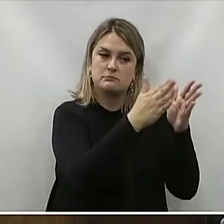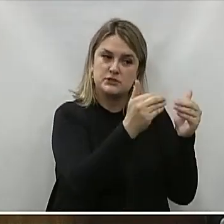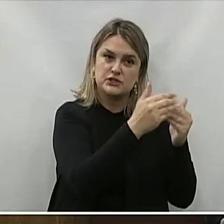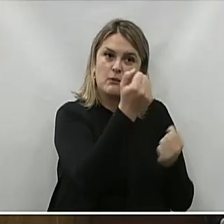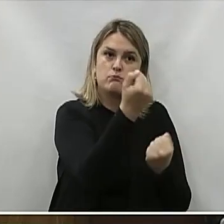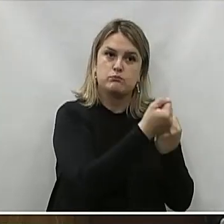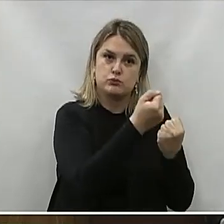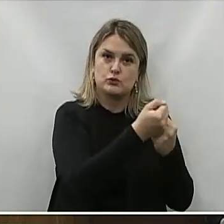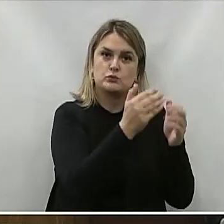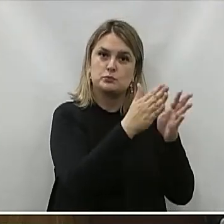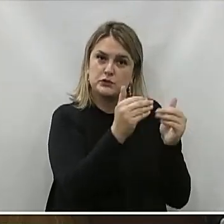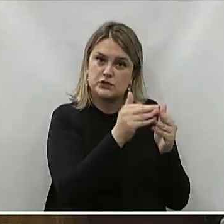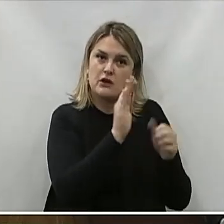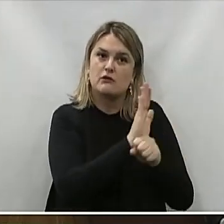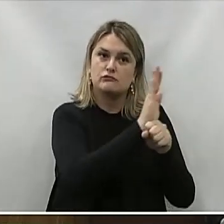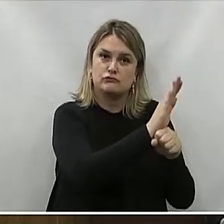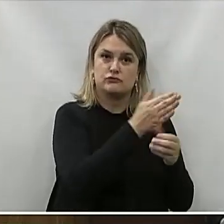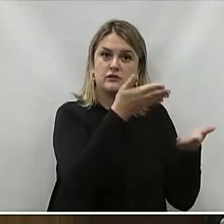Sem